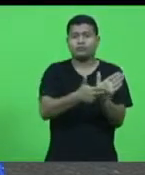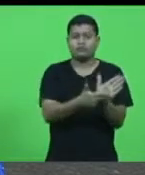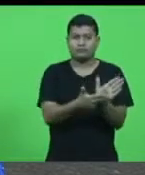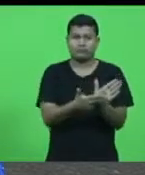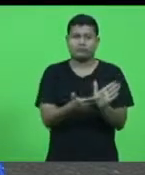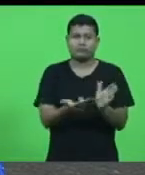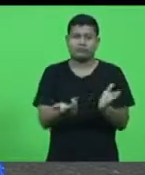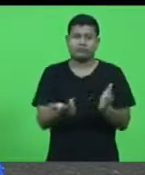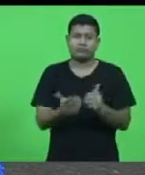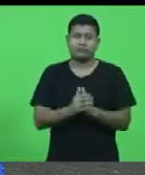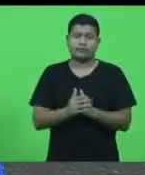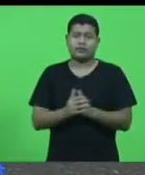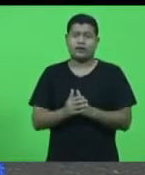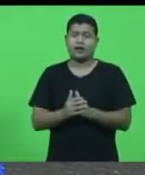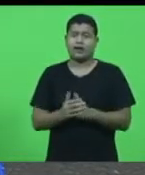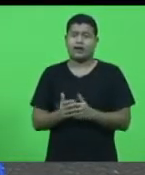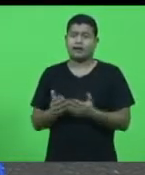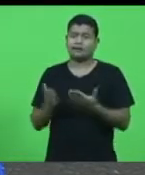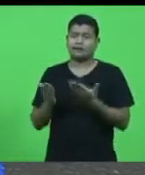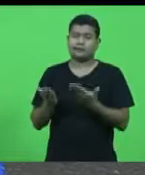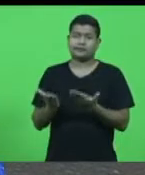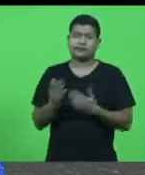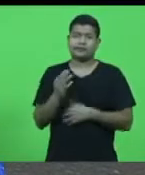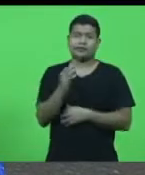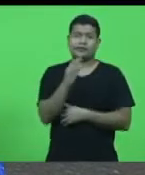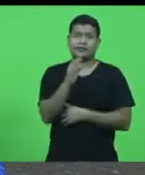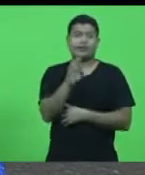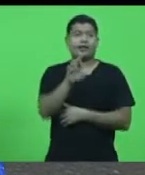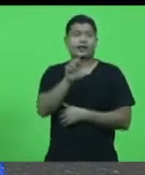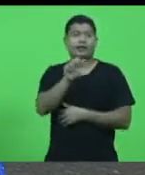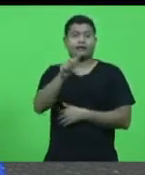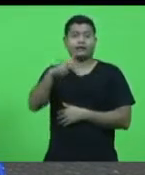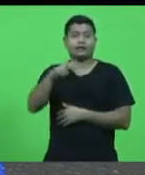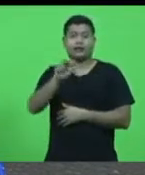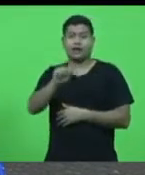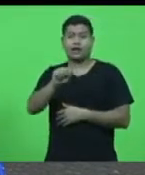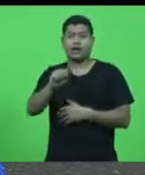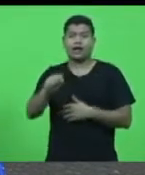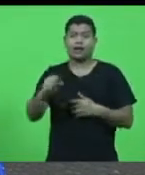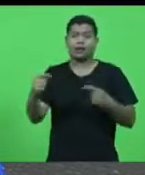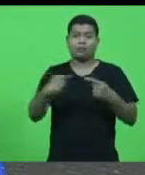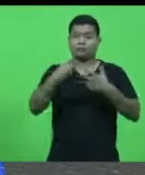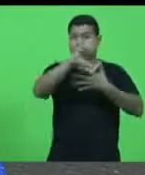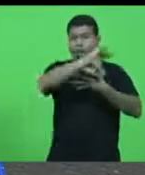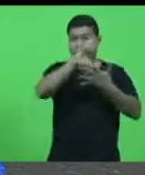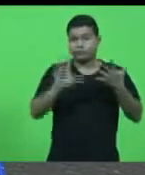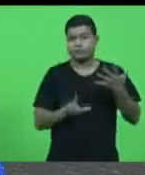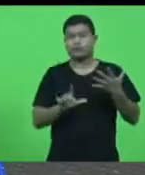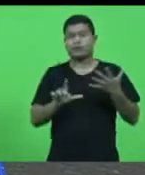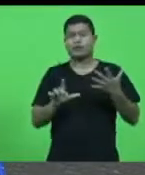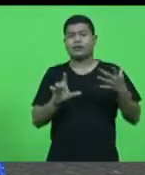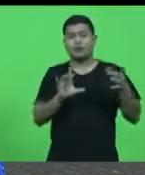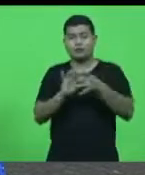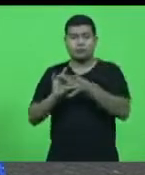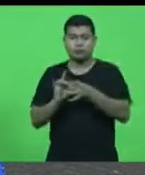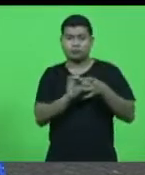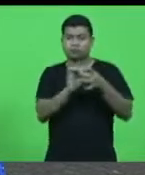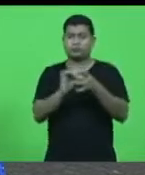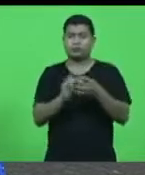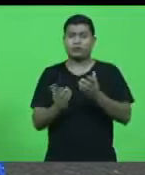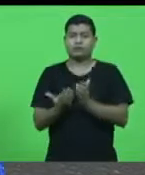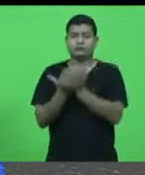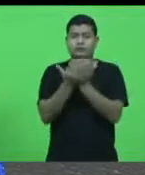a trans litorânea que integra os portos de Santa Catarina, desde